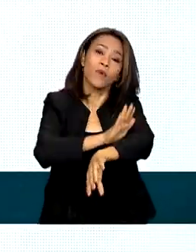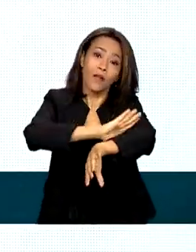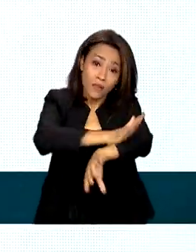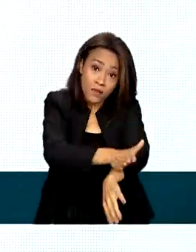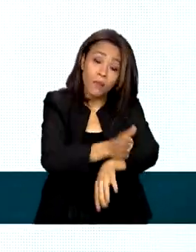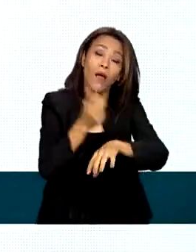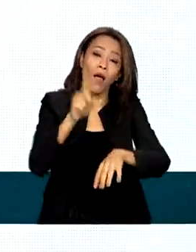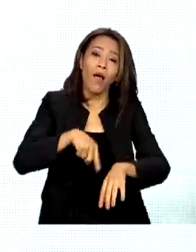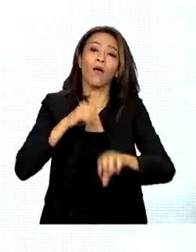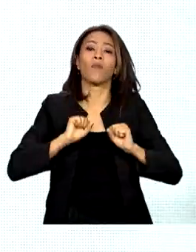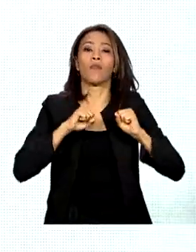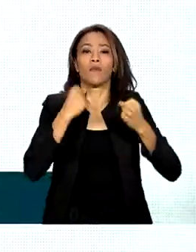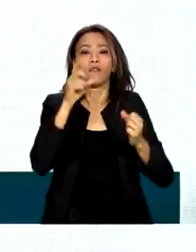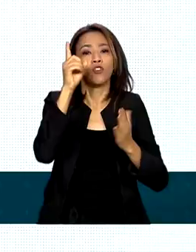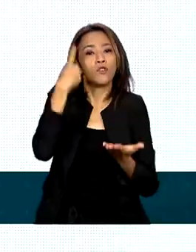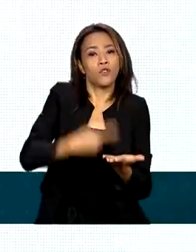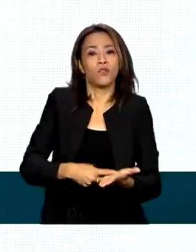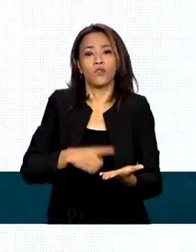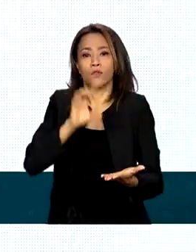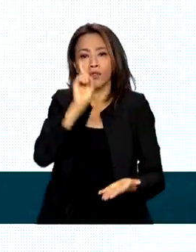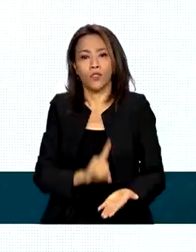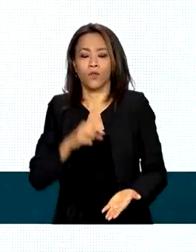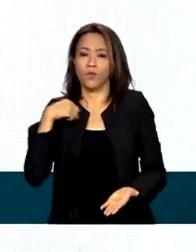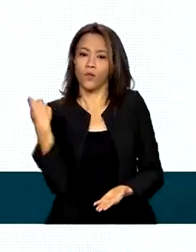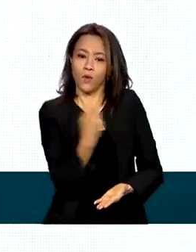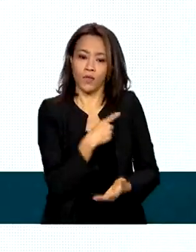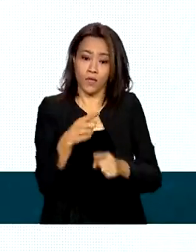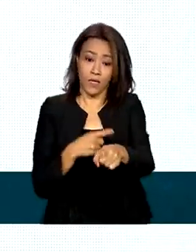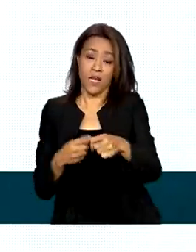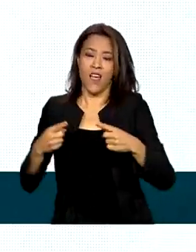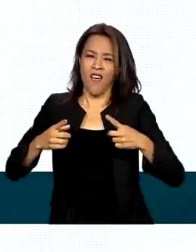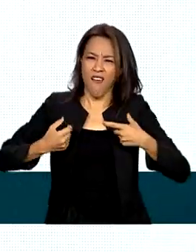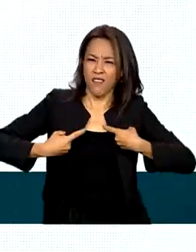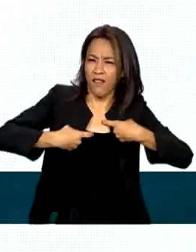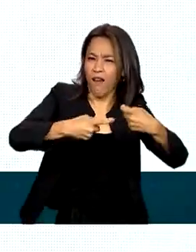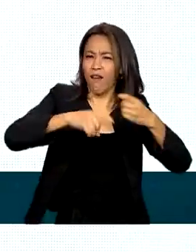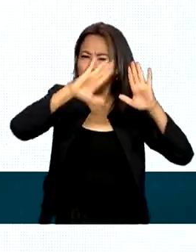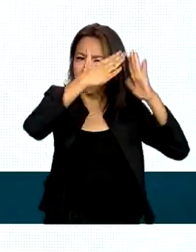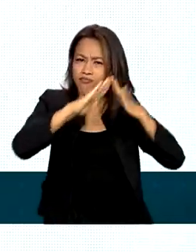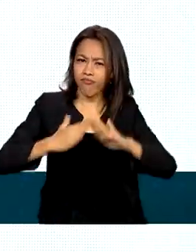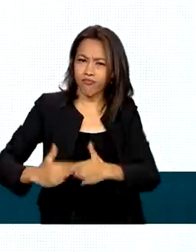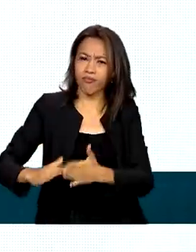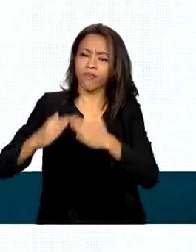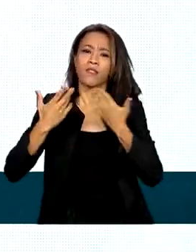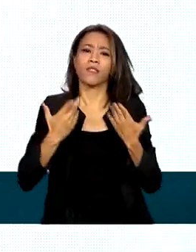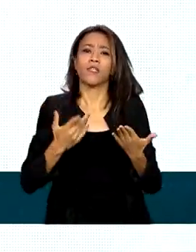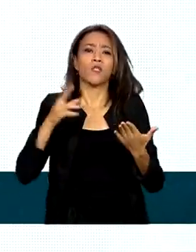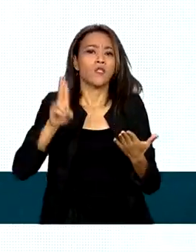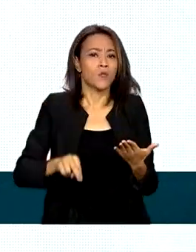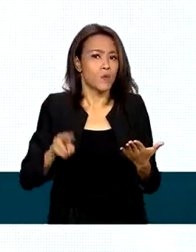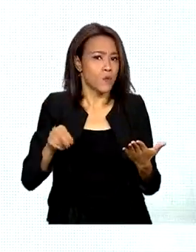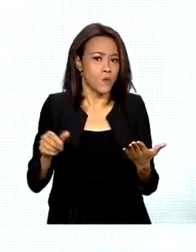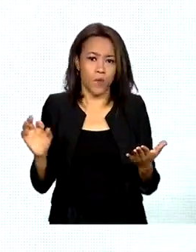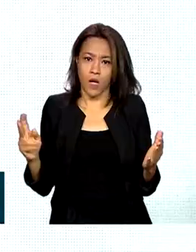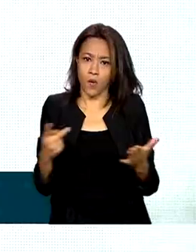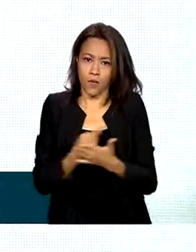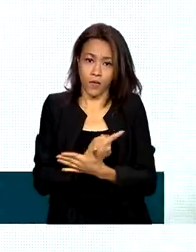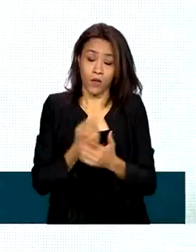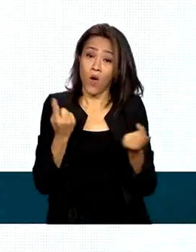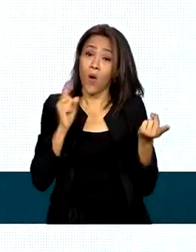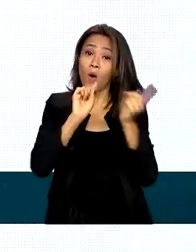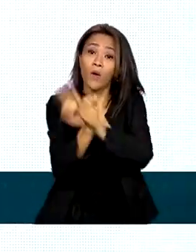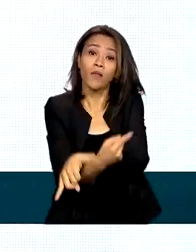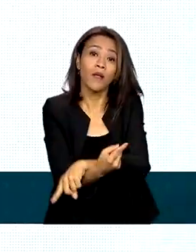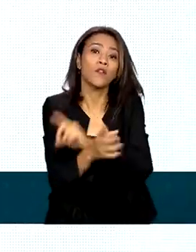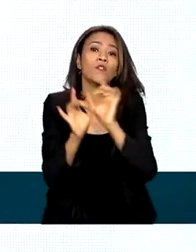realidade de que essa política da guerra nas favelas e periferias nunca funcionou. Pelo contrário,